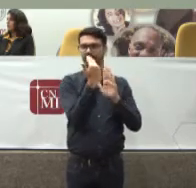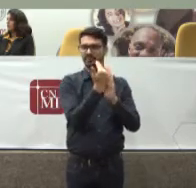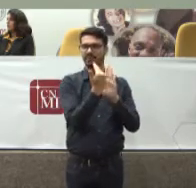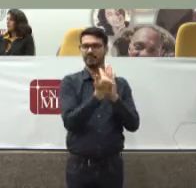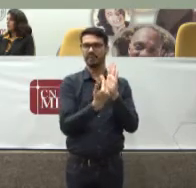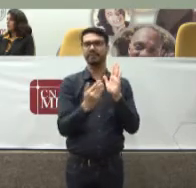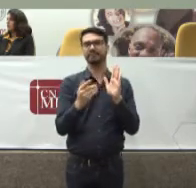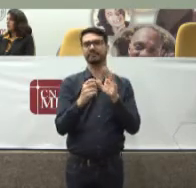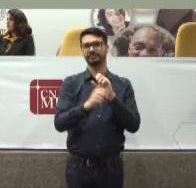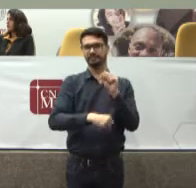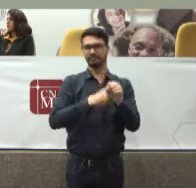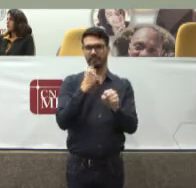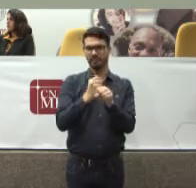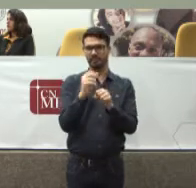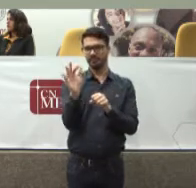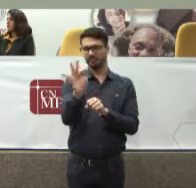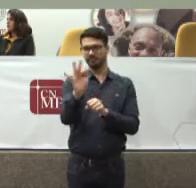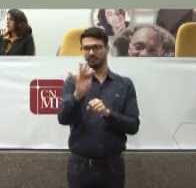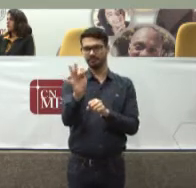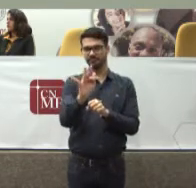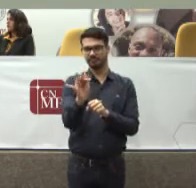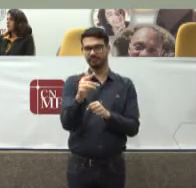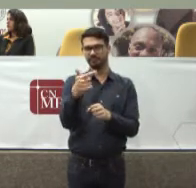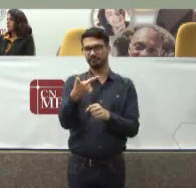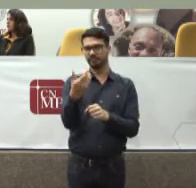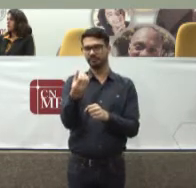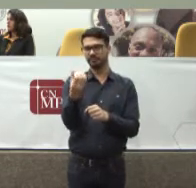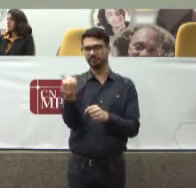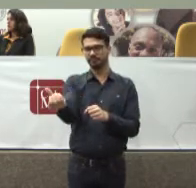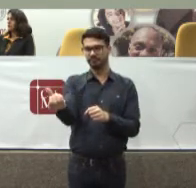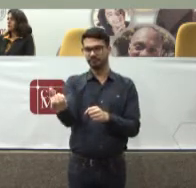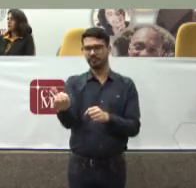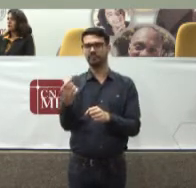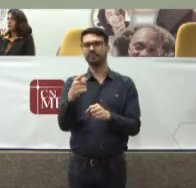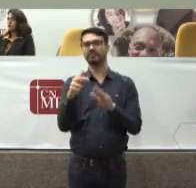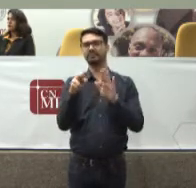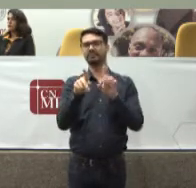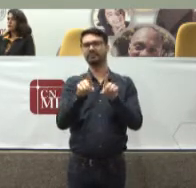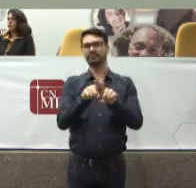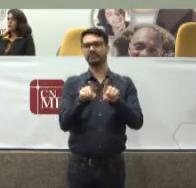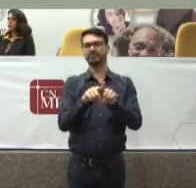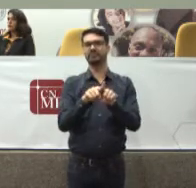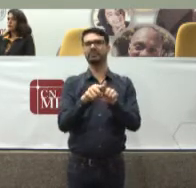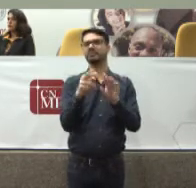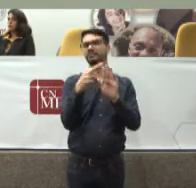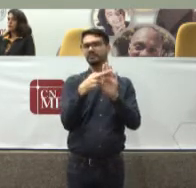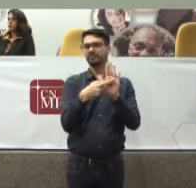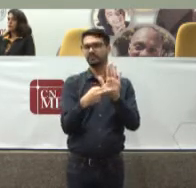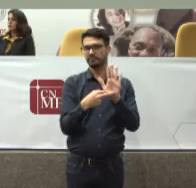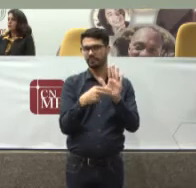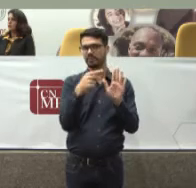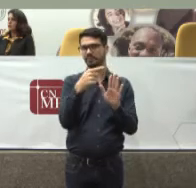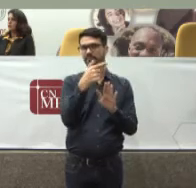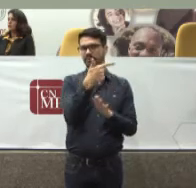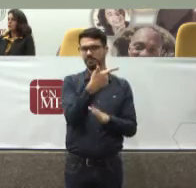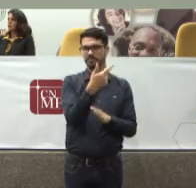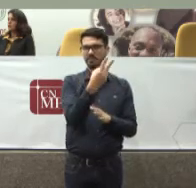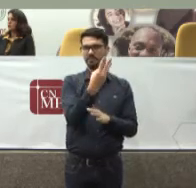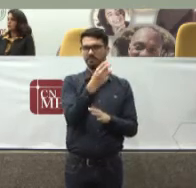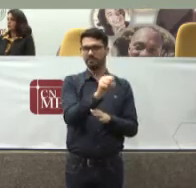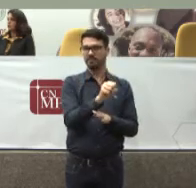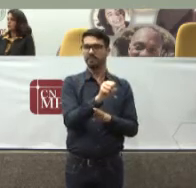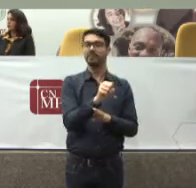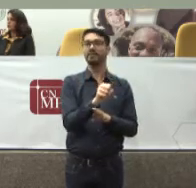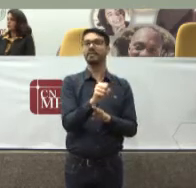fevereiro De 2016 E a resolução 238 Traduz Isso As